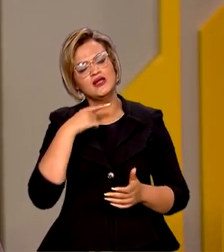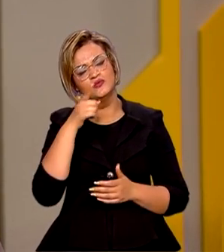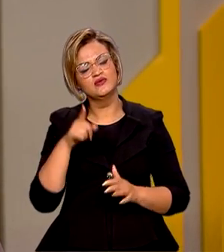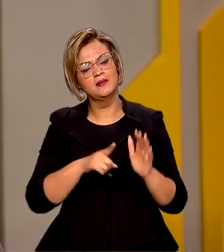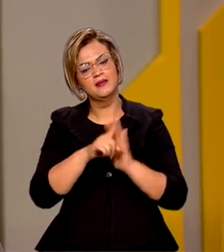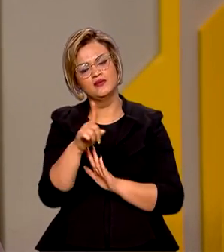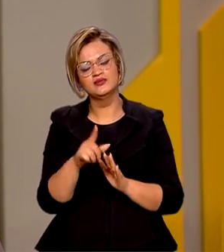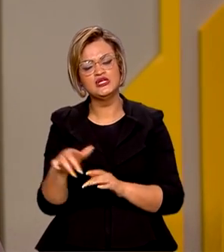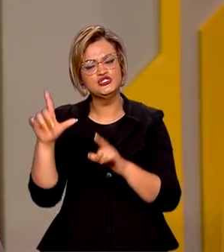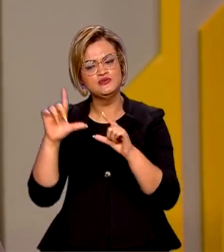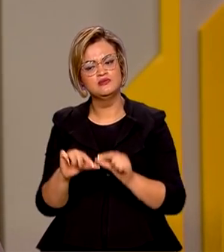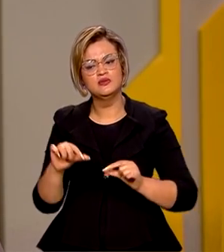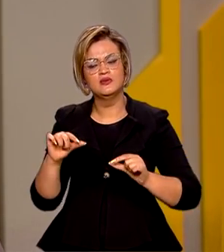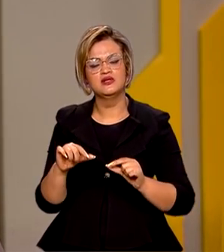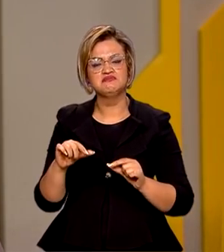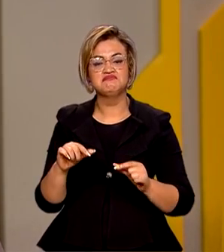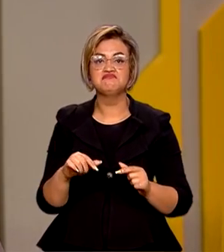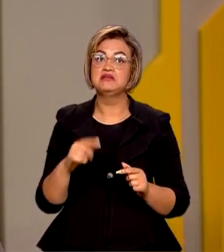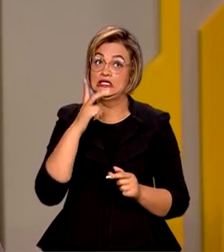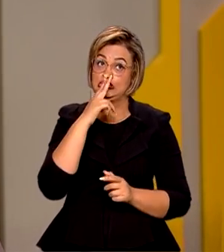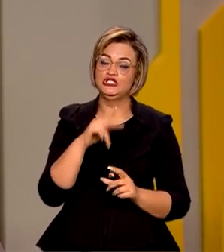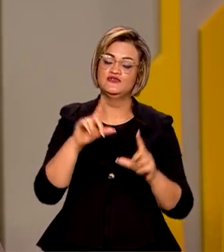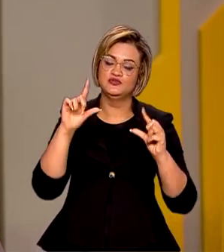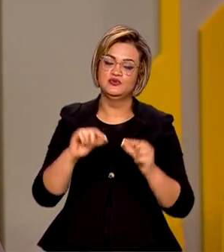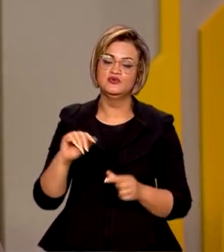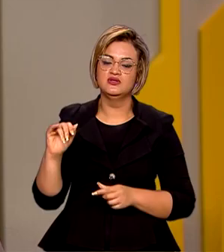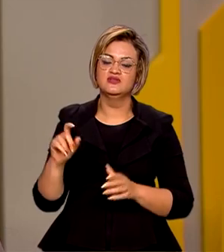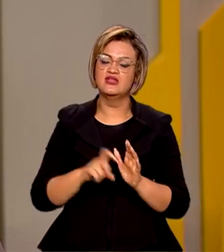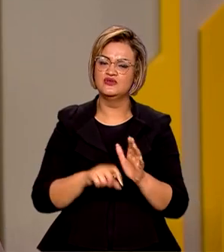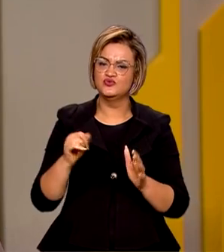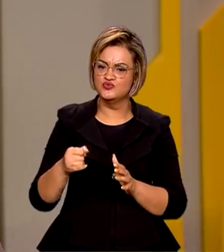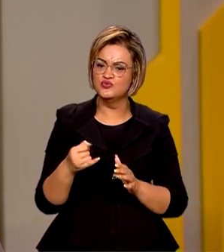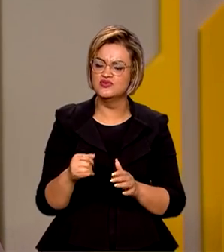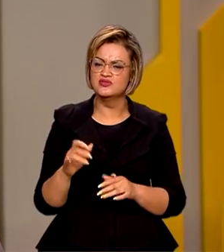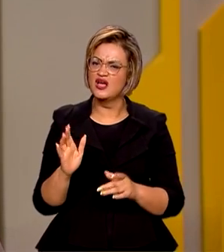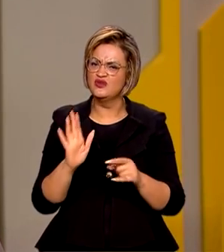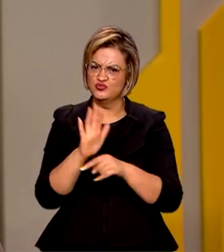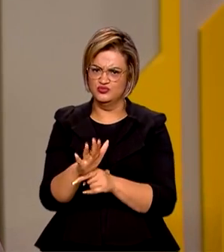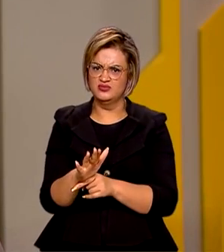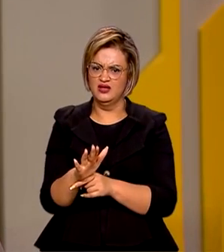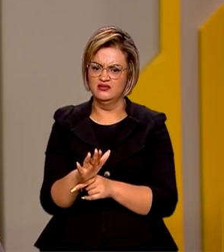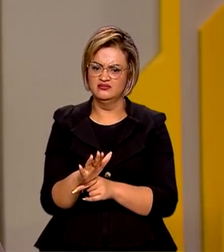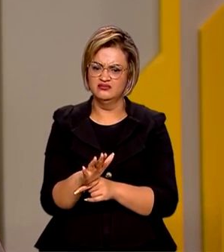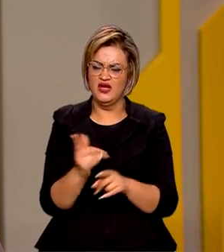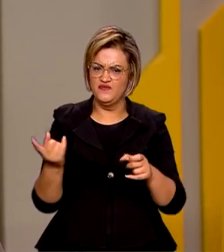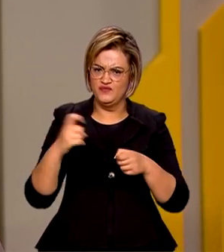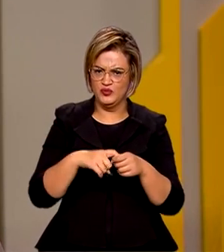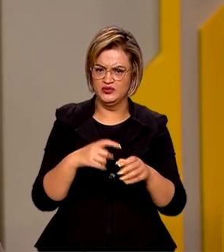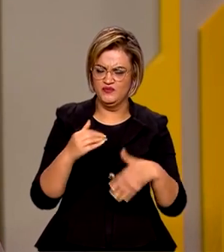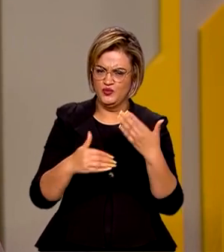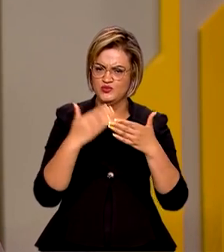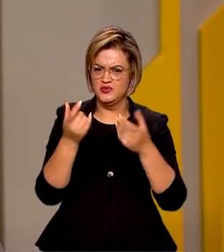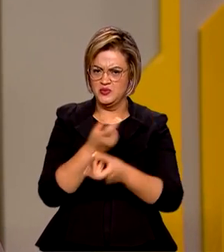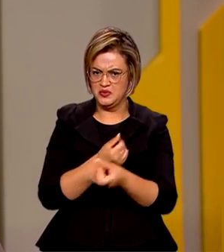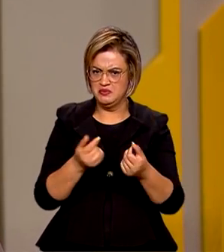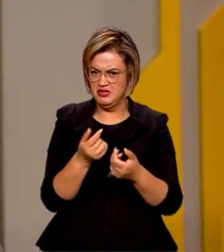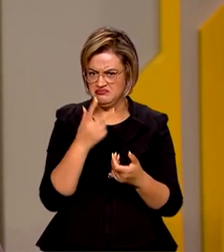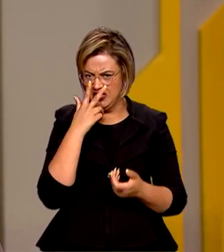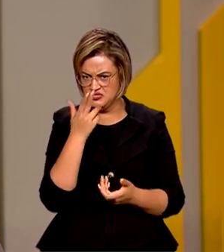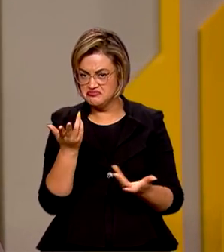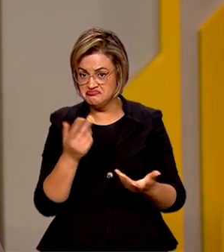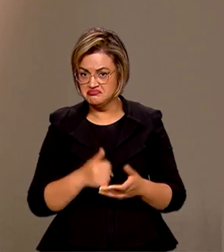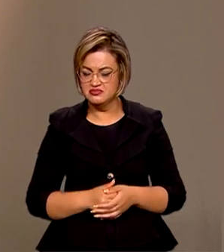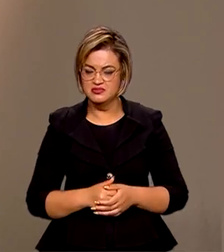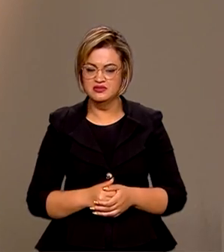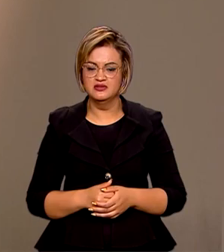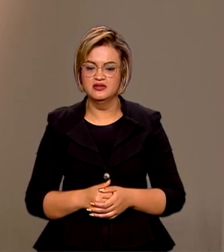possível redução, esperada redução aí na taxa de juros, deve contribuir ainda mais para a retomada do crescimento econômico, como espera o